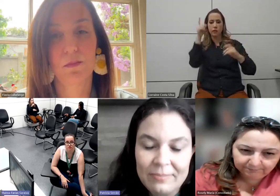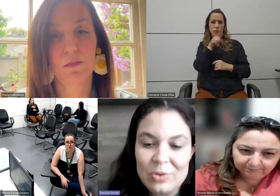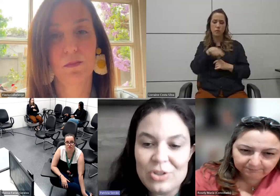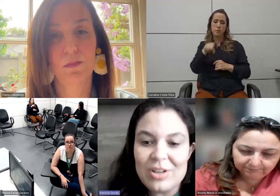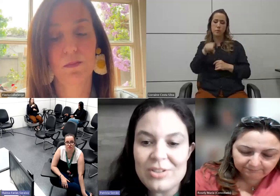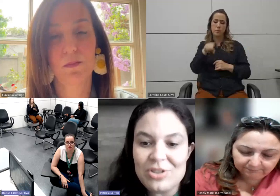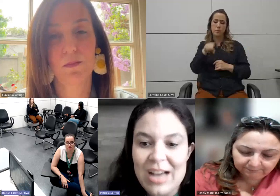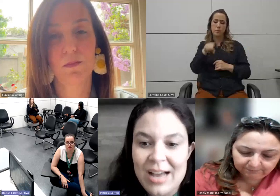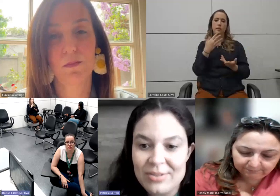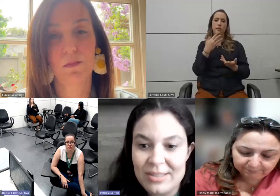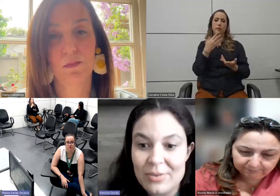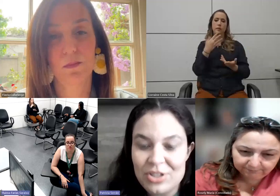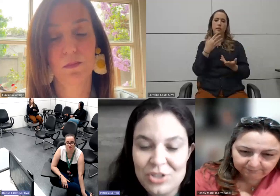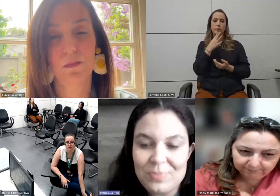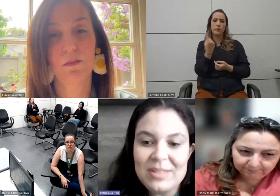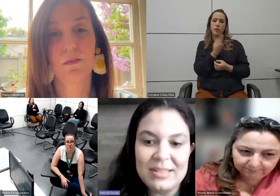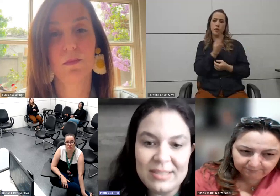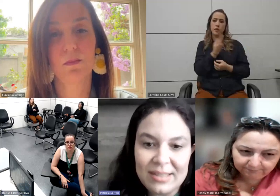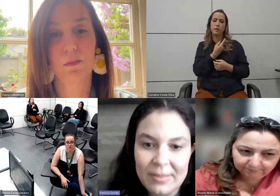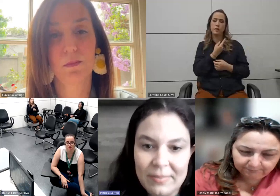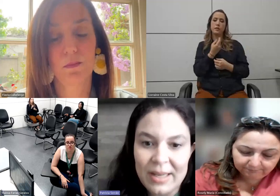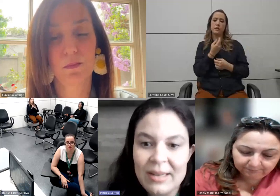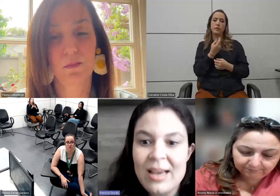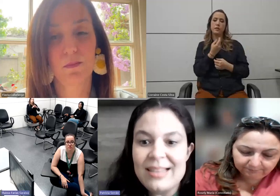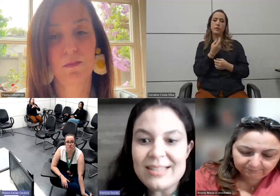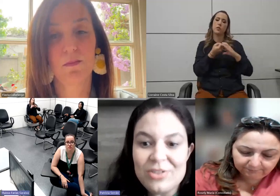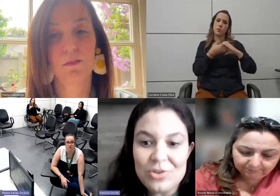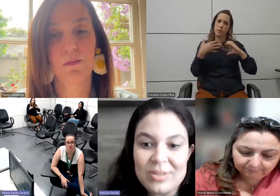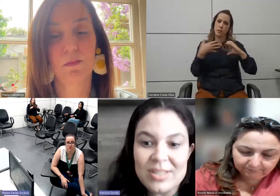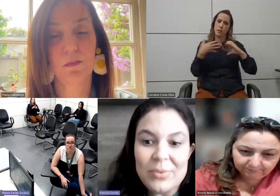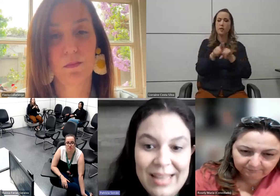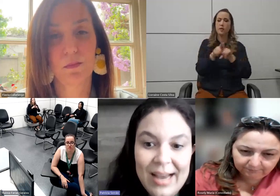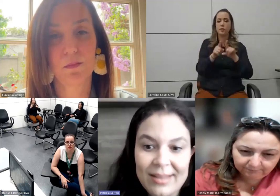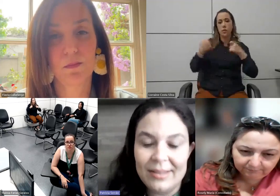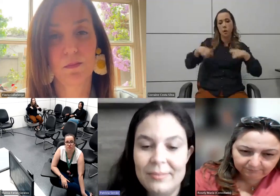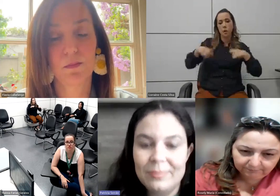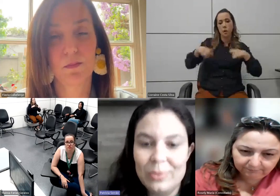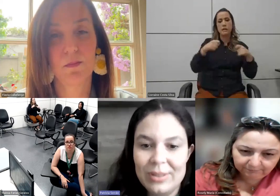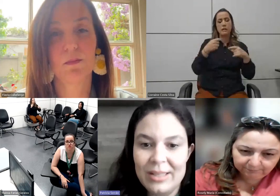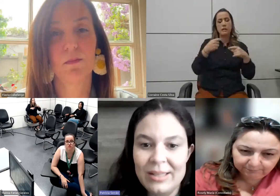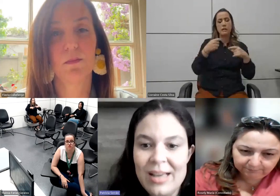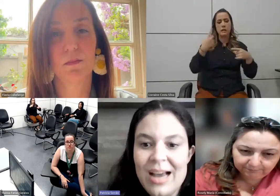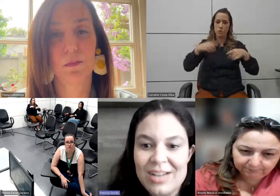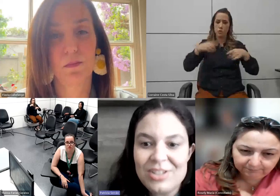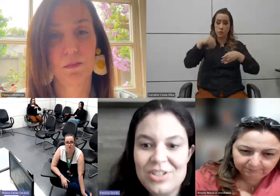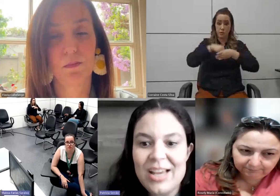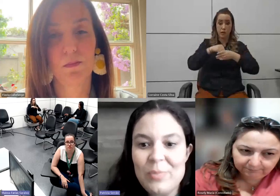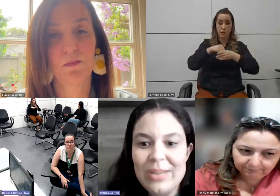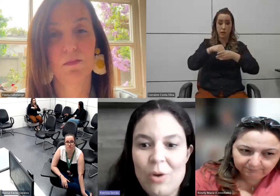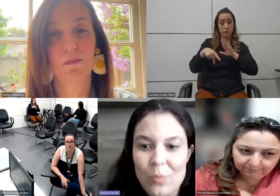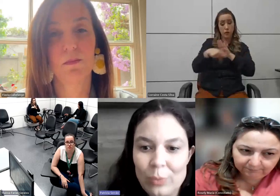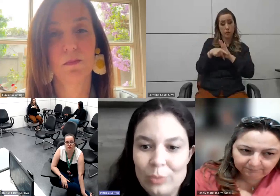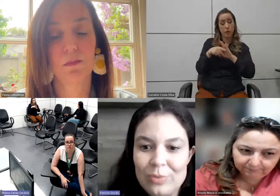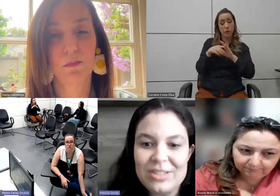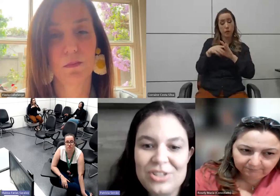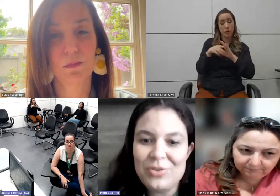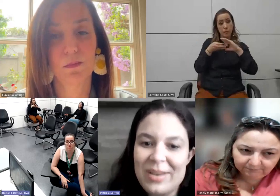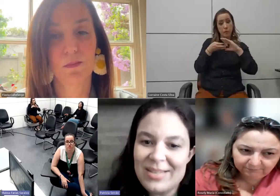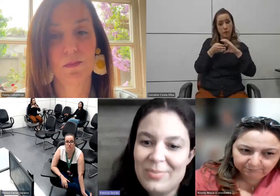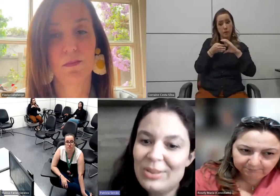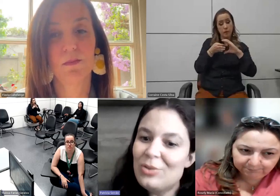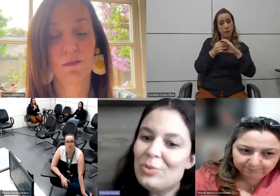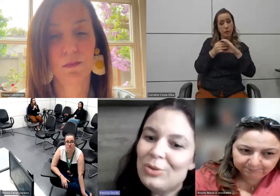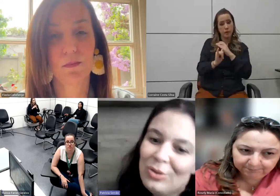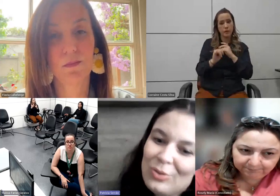reconhecer os nossos raros. Então, a gente precisa também dessa discussão interna porque a gente quer mudar o mundo,